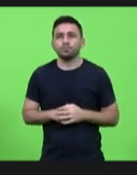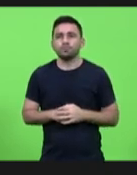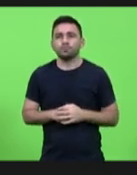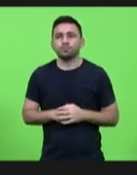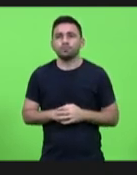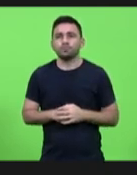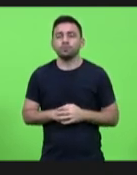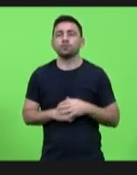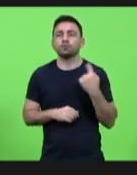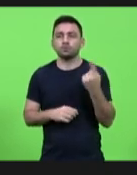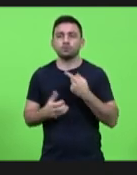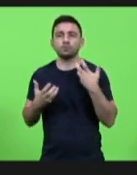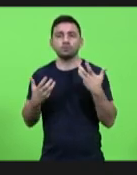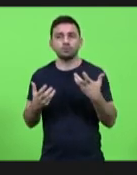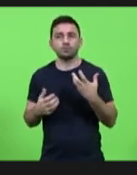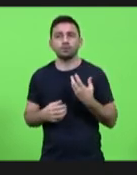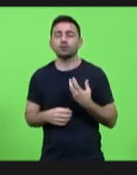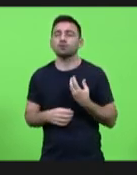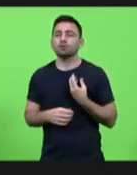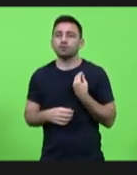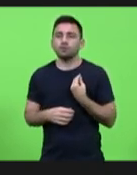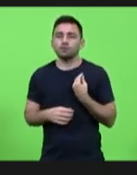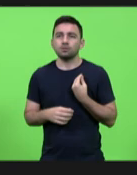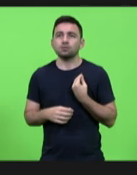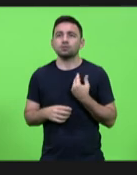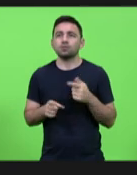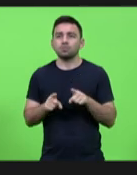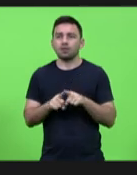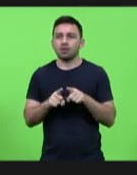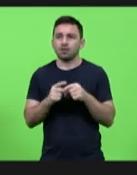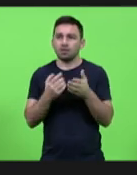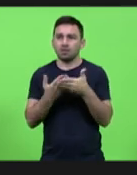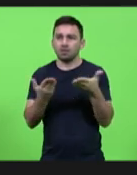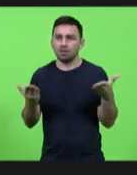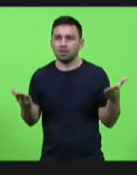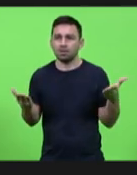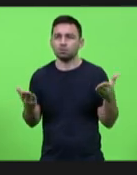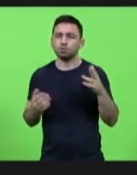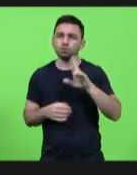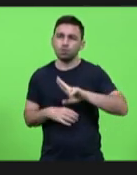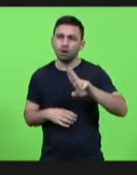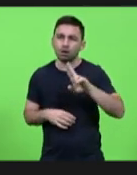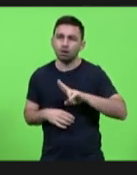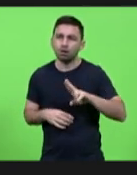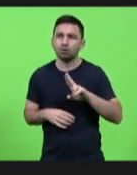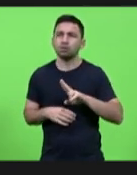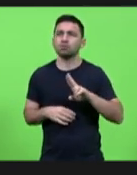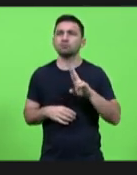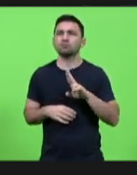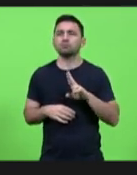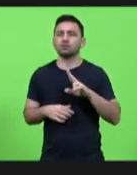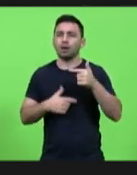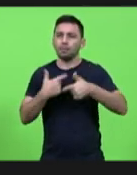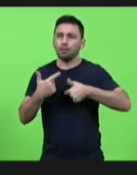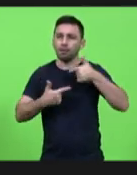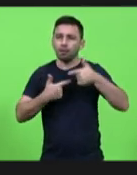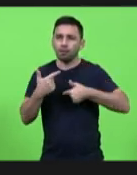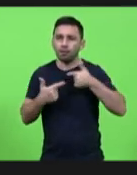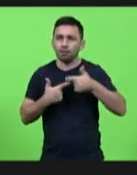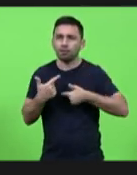queremos vivenciar nem enquanto entes federados nem enquanto usuários e nem enquanto trabalhadores